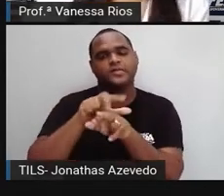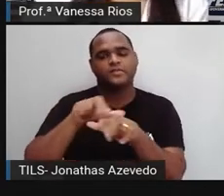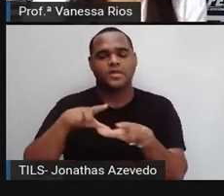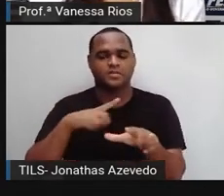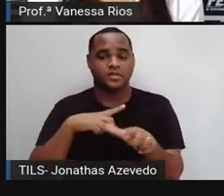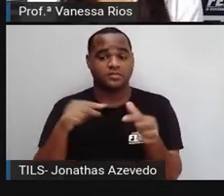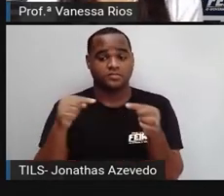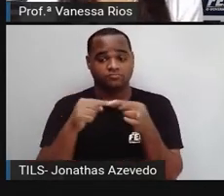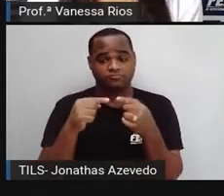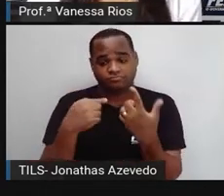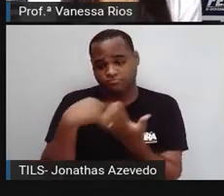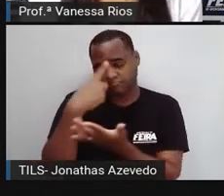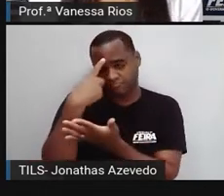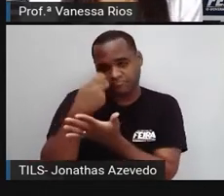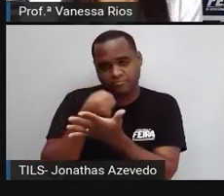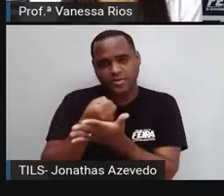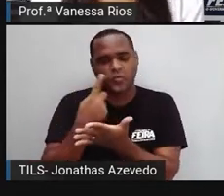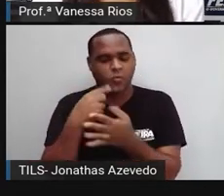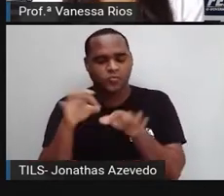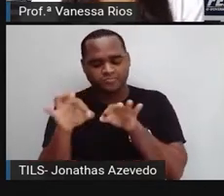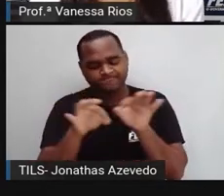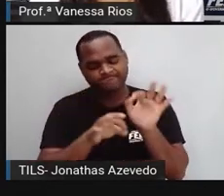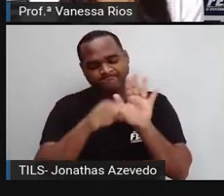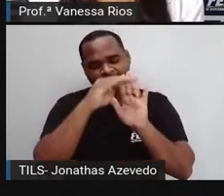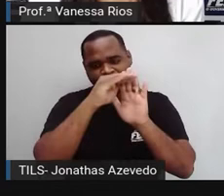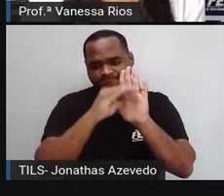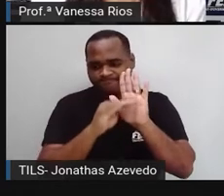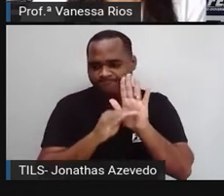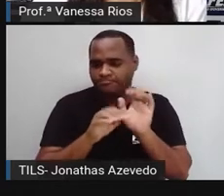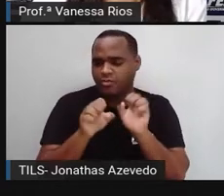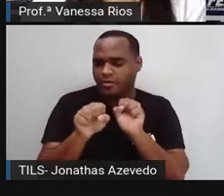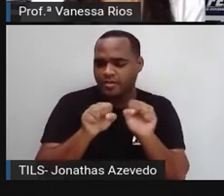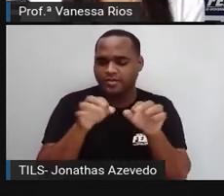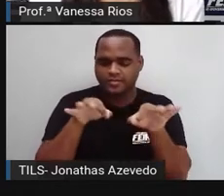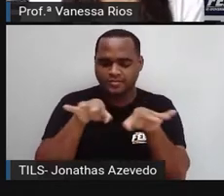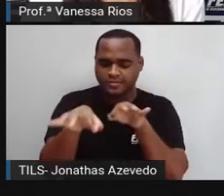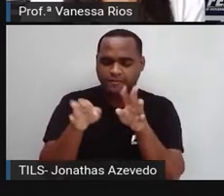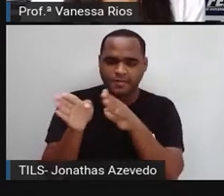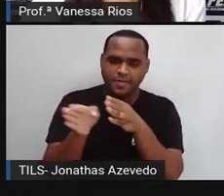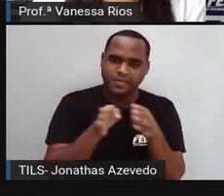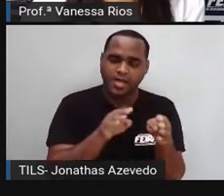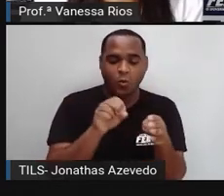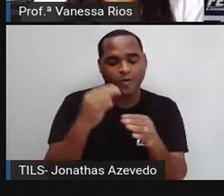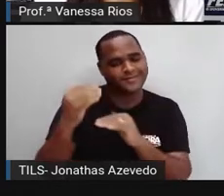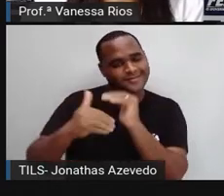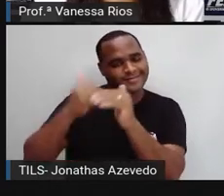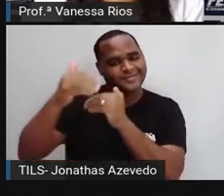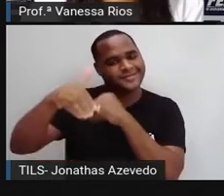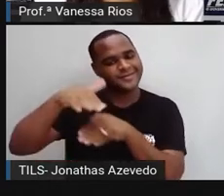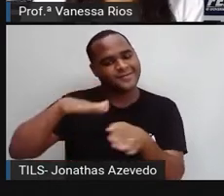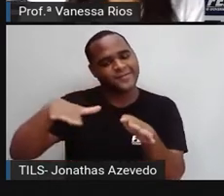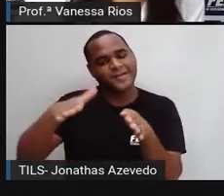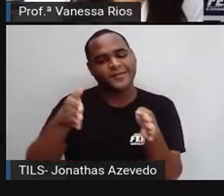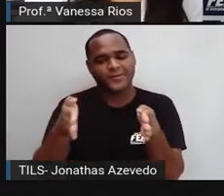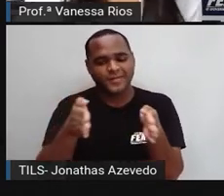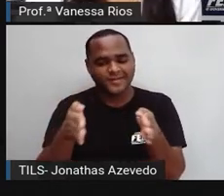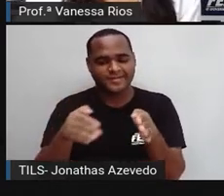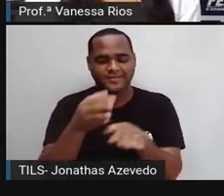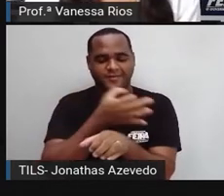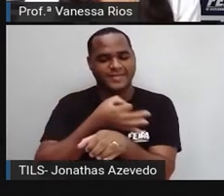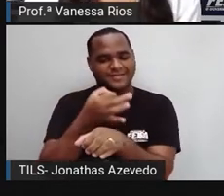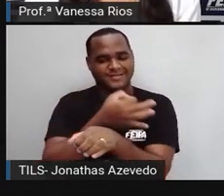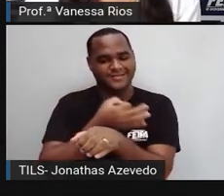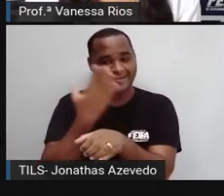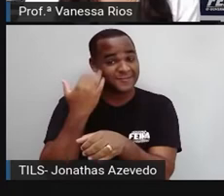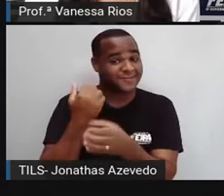as ações, com os planos que nós podemos fazer e desenvolver no período de férias? Então vamos